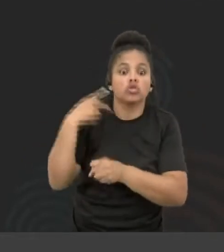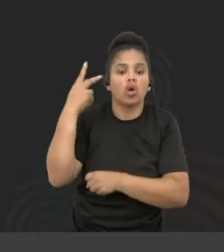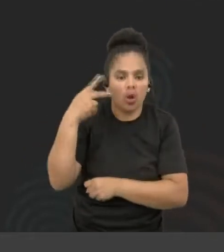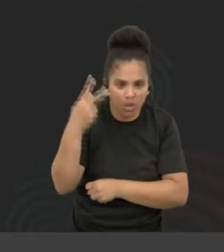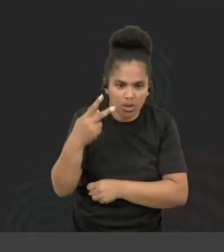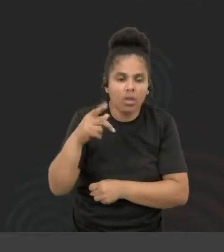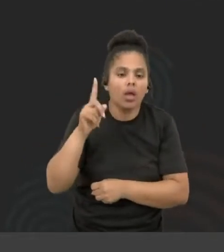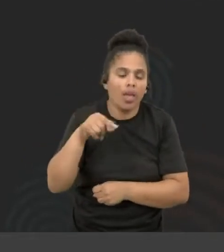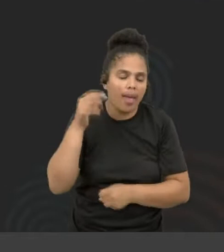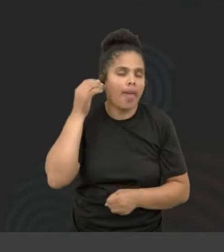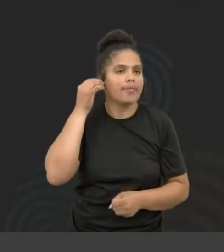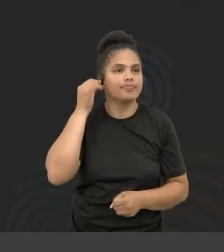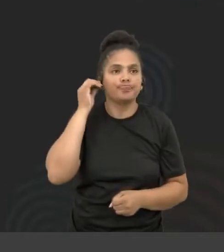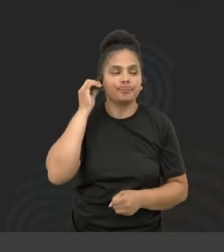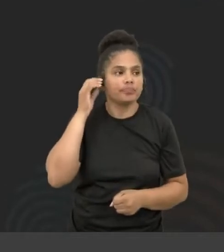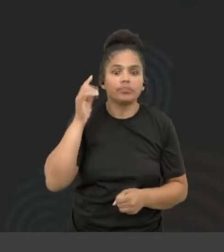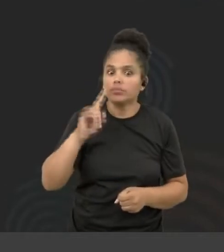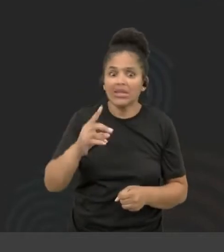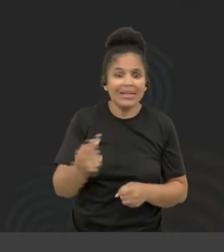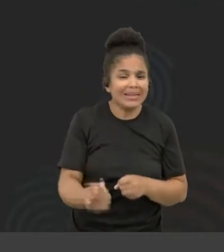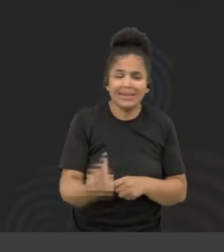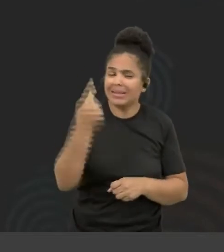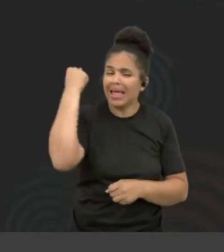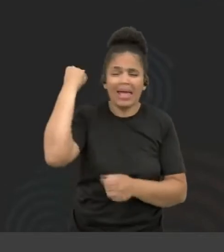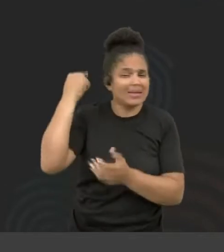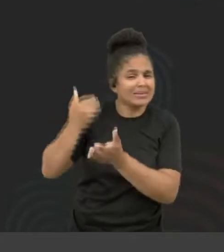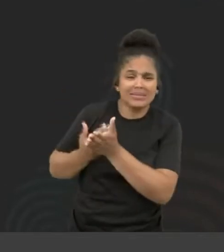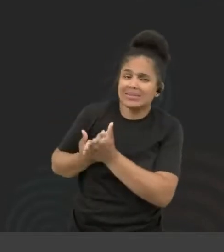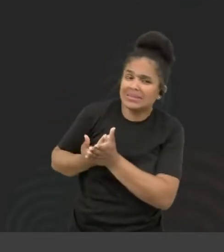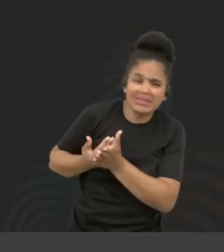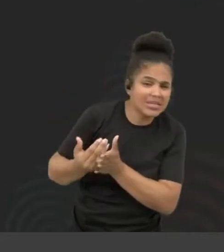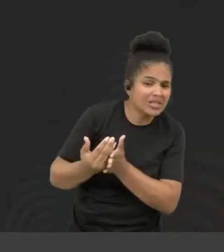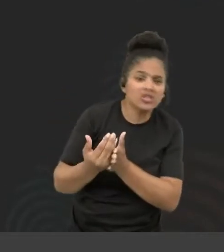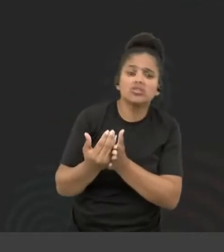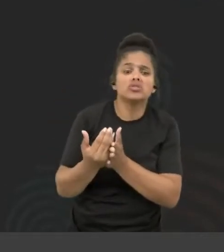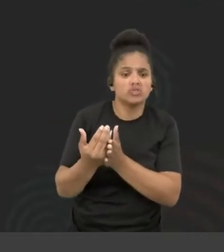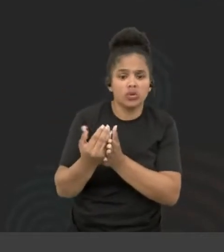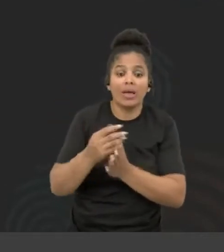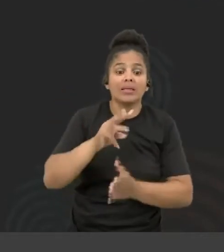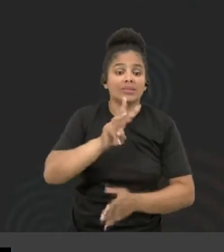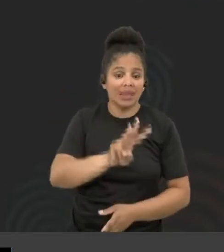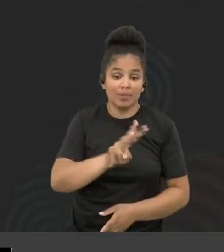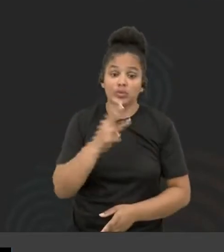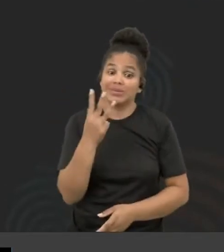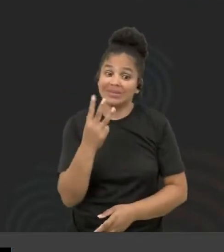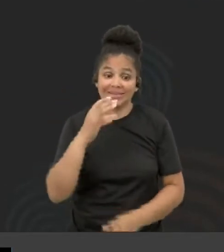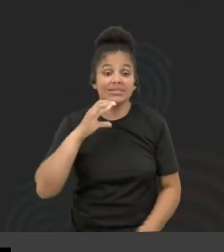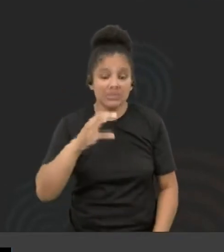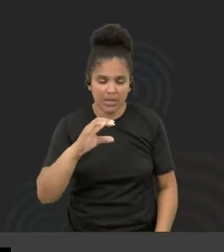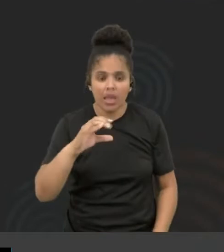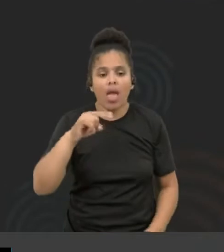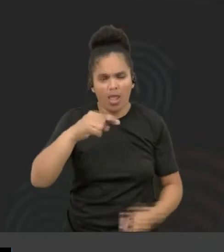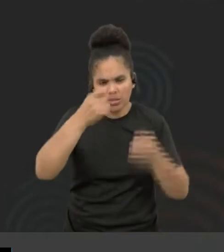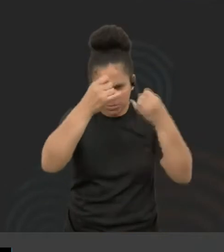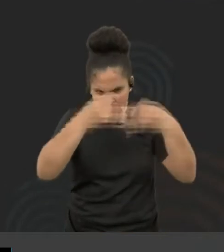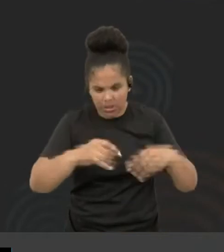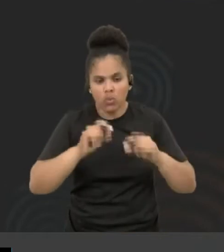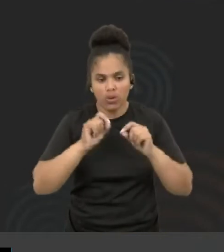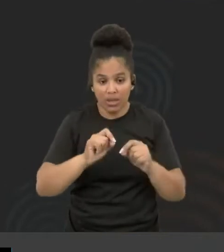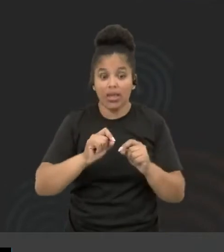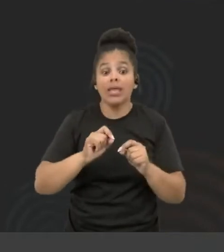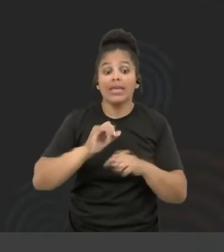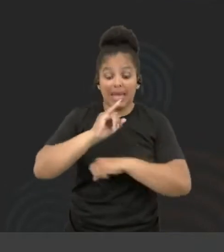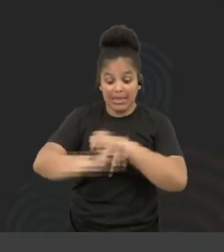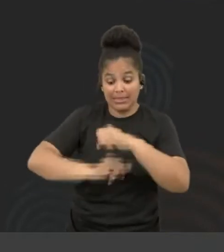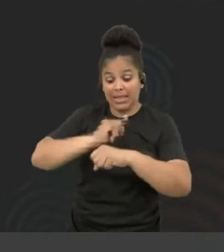quase desde o início, a W3C, inclusive, diz que a internet foi